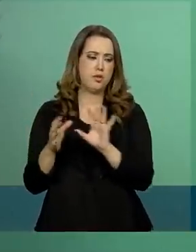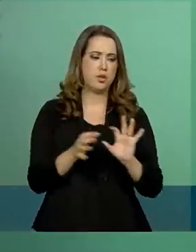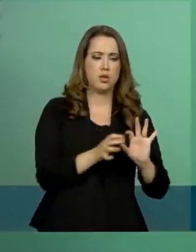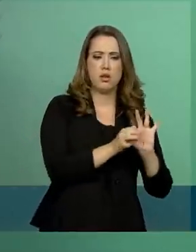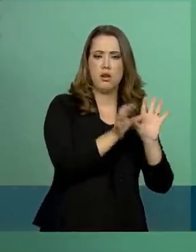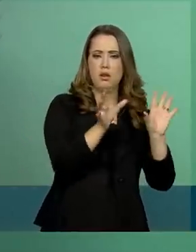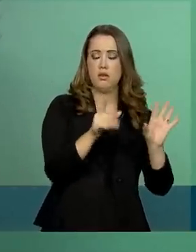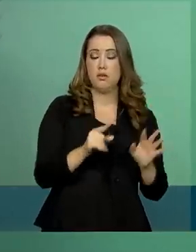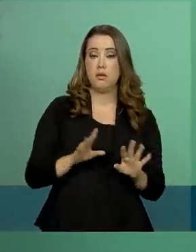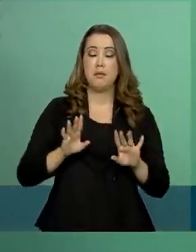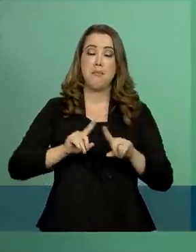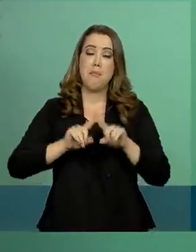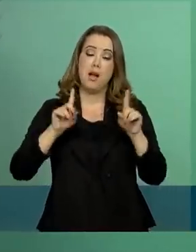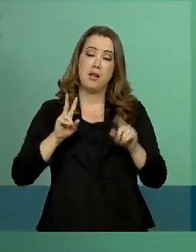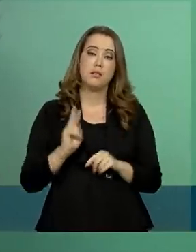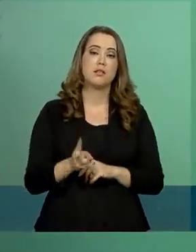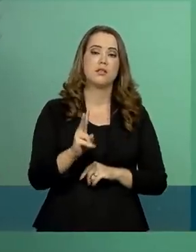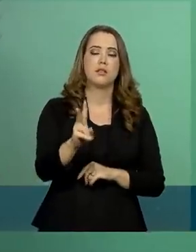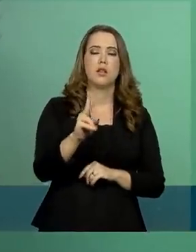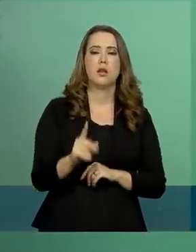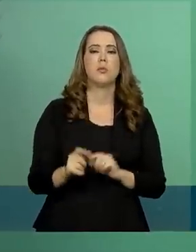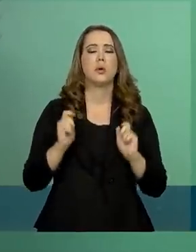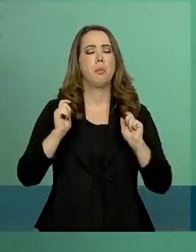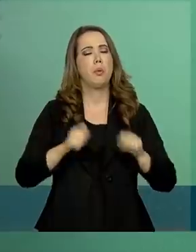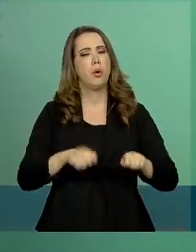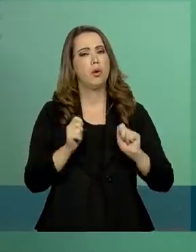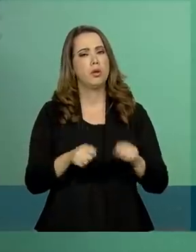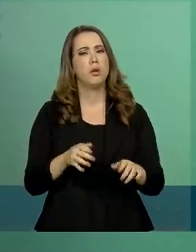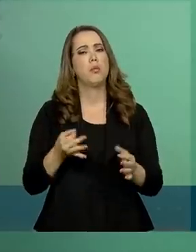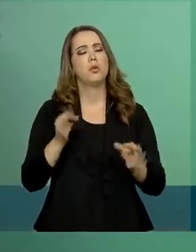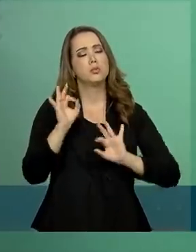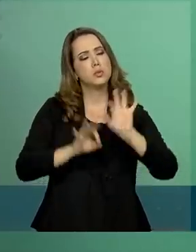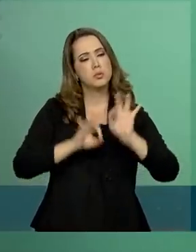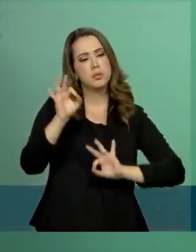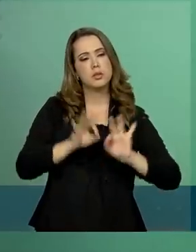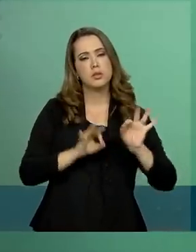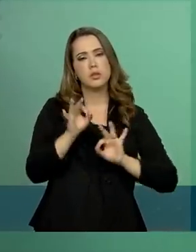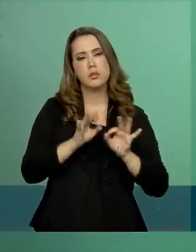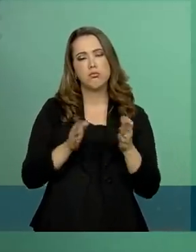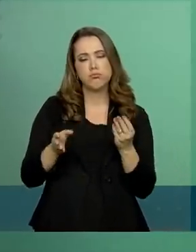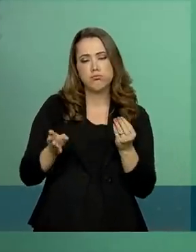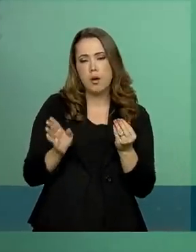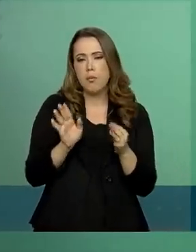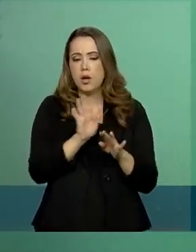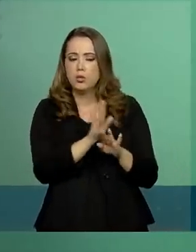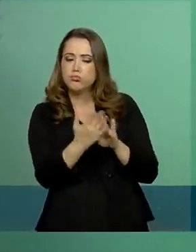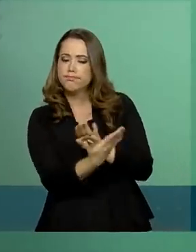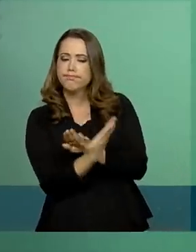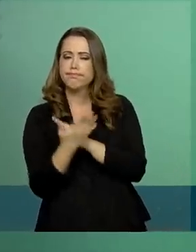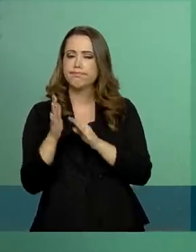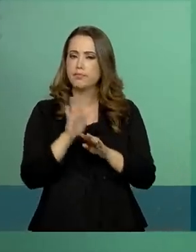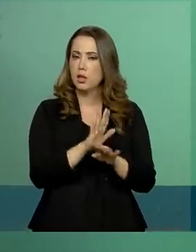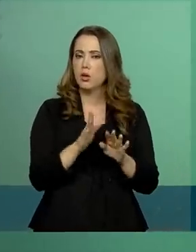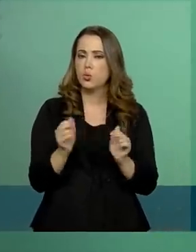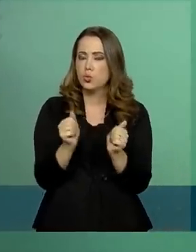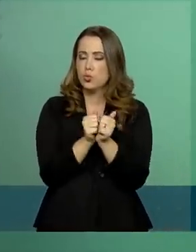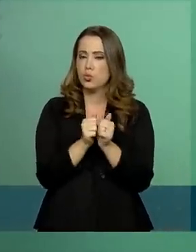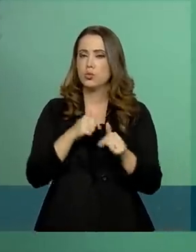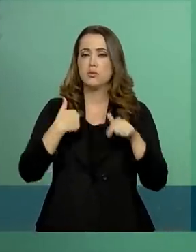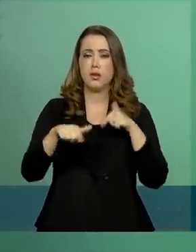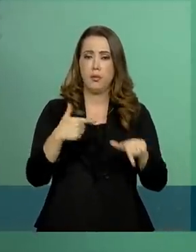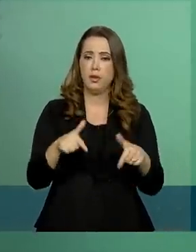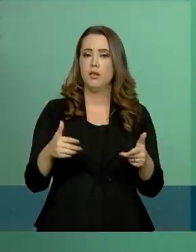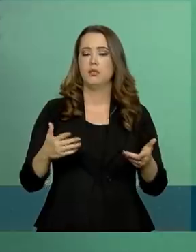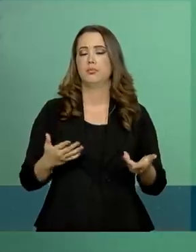quando possível, procuram adequar-se para que haja uma complementariedade de atividades e de